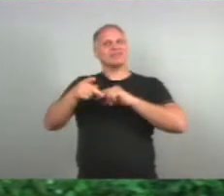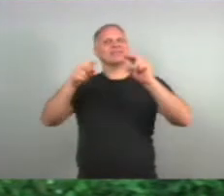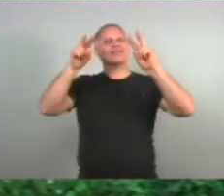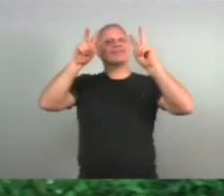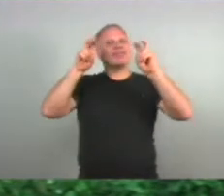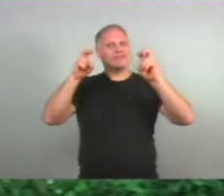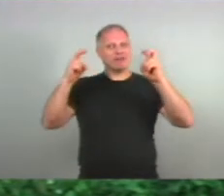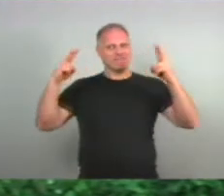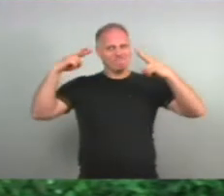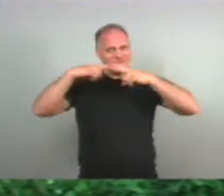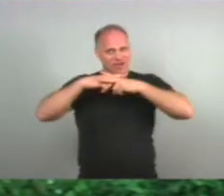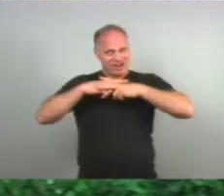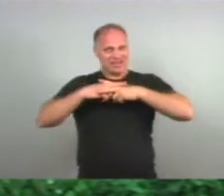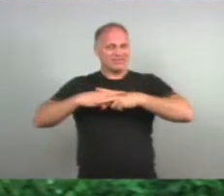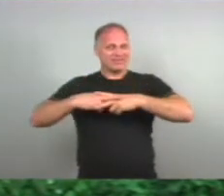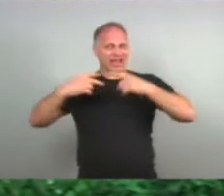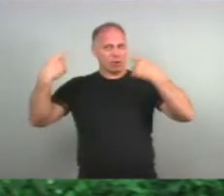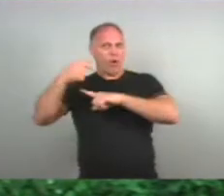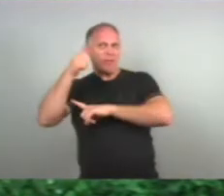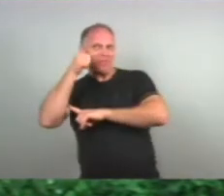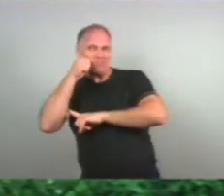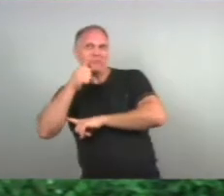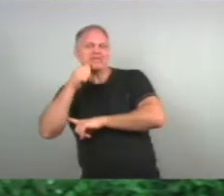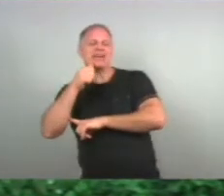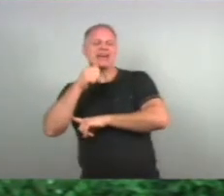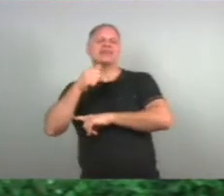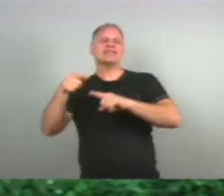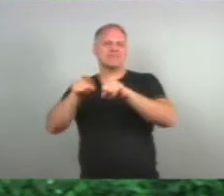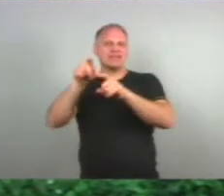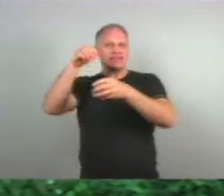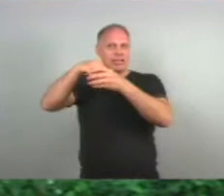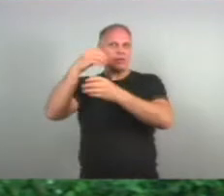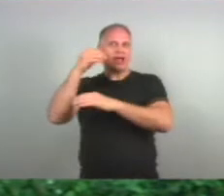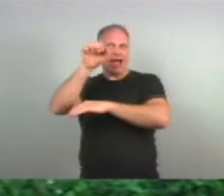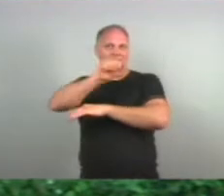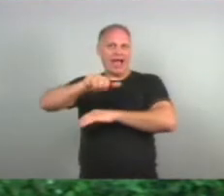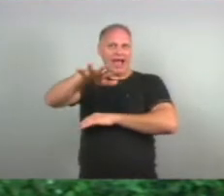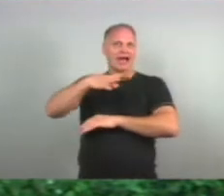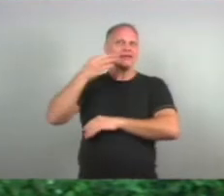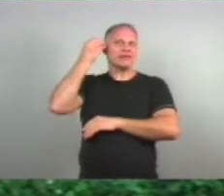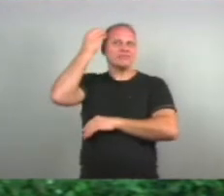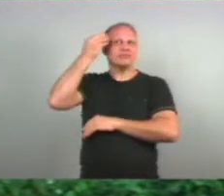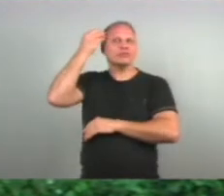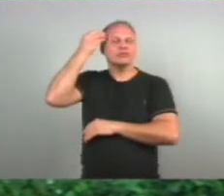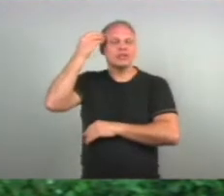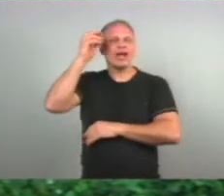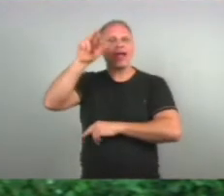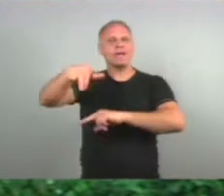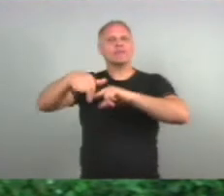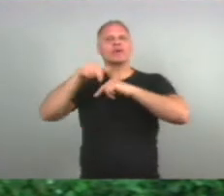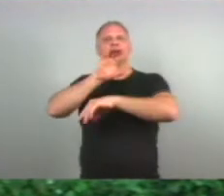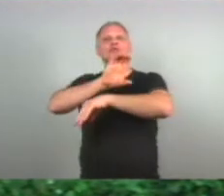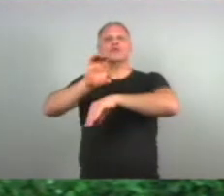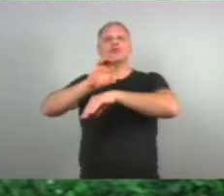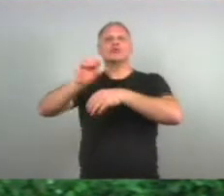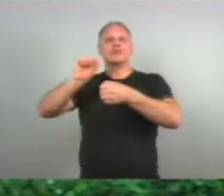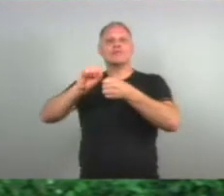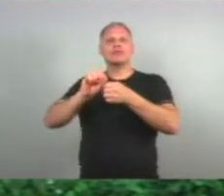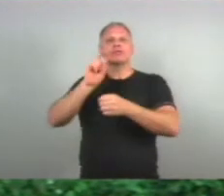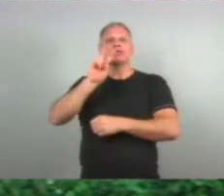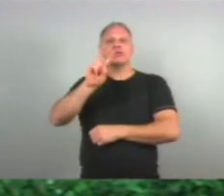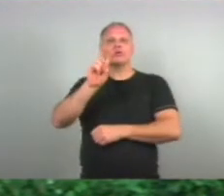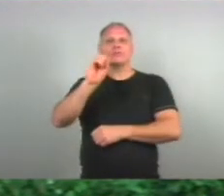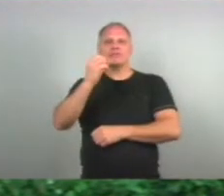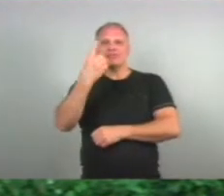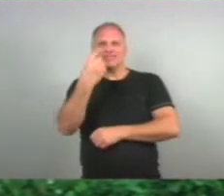De violência contra a mulher E mesmo na psicologia Ele vem de um curso Em 2016 Que eu